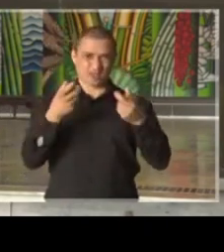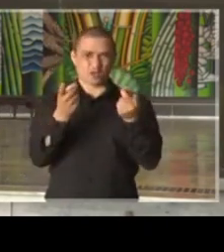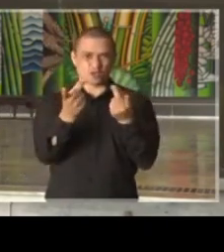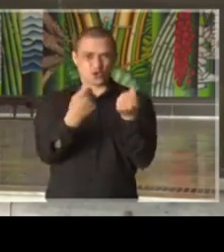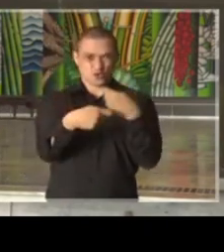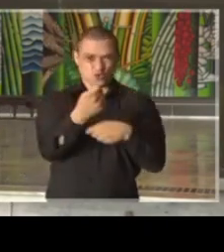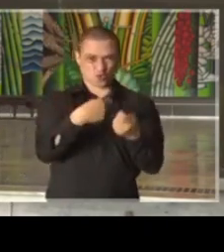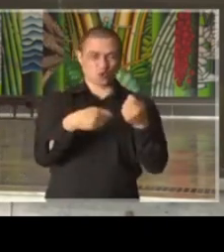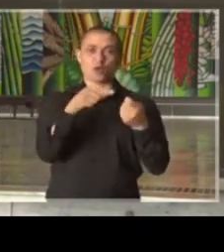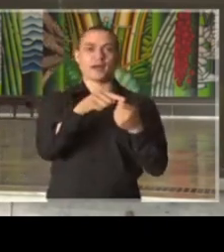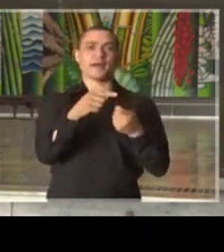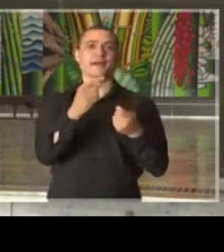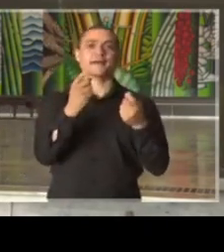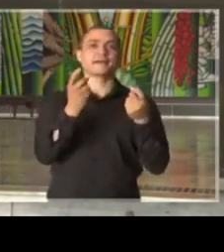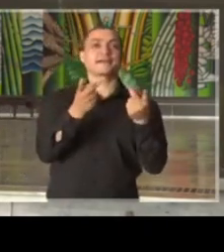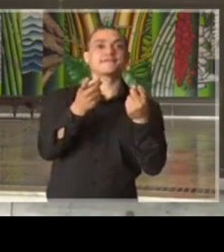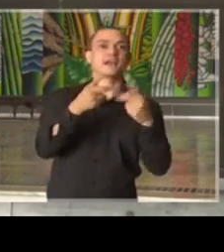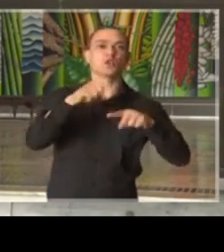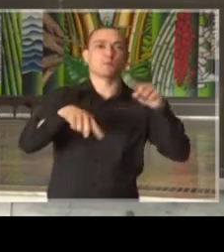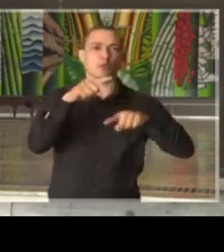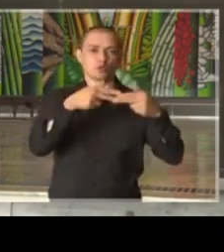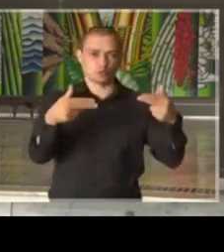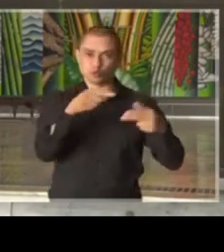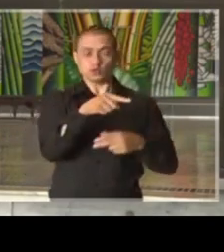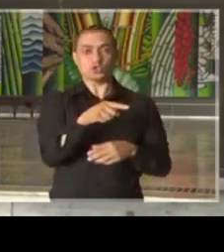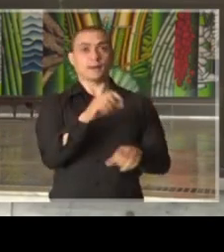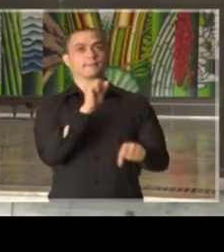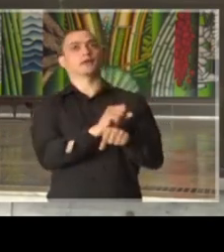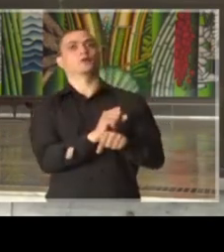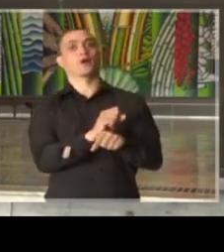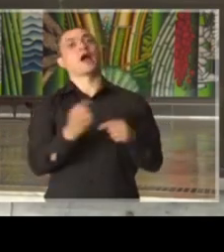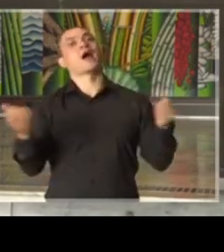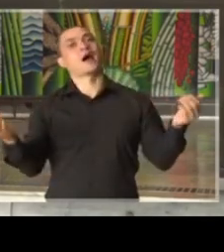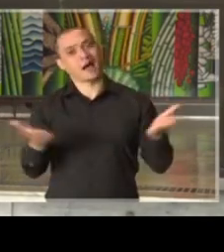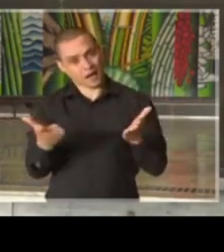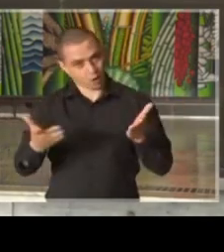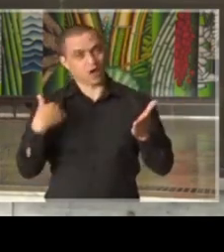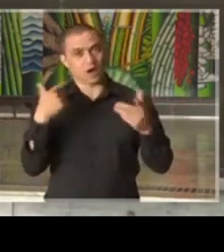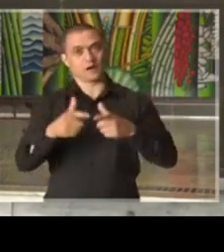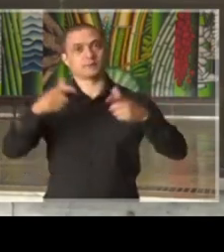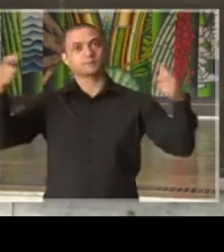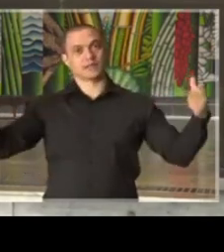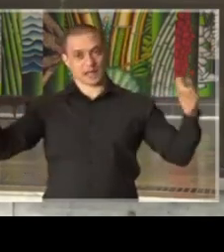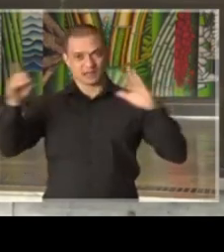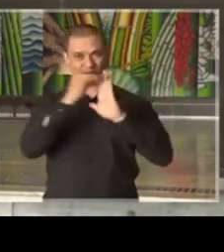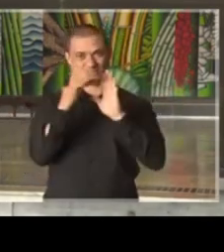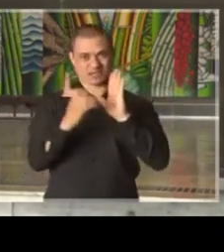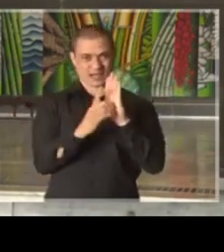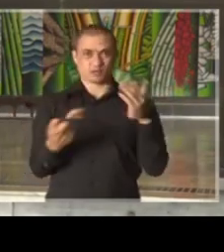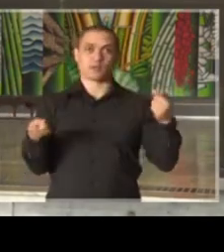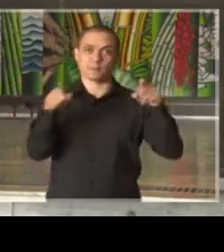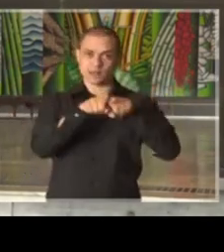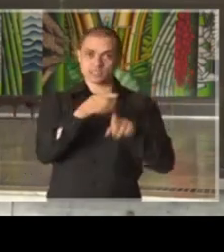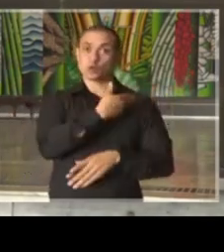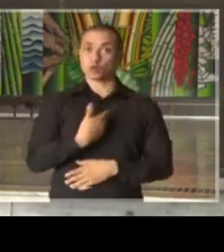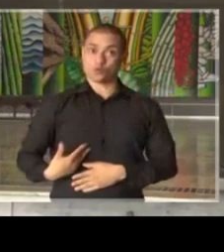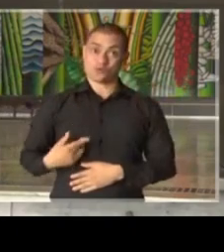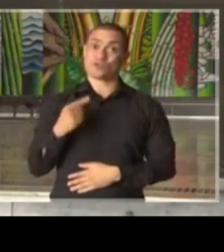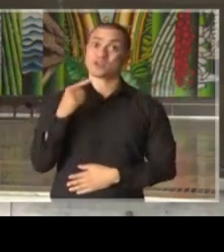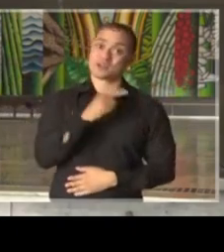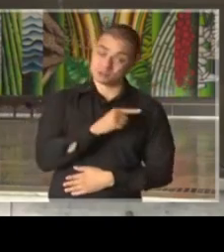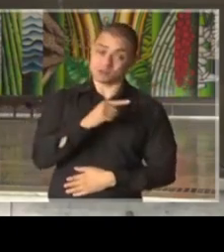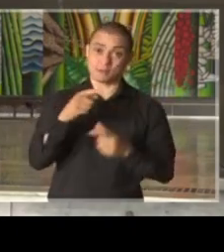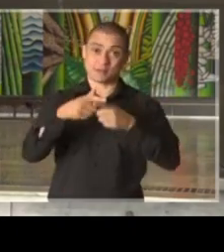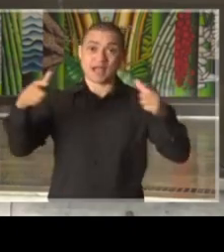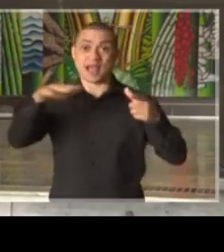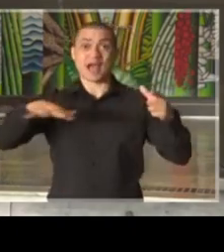que vendem bens e mercadorias e agora vamos ampliar em parceria o governo do Estado para também a